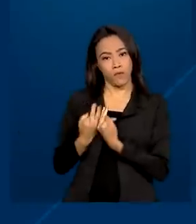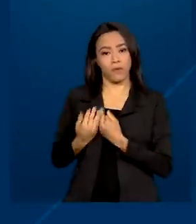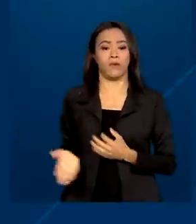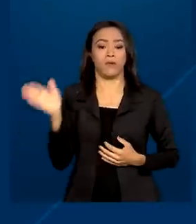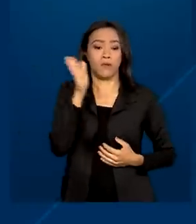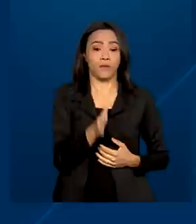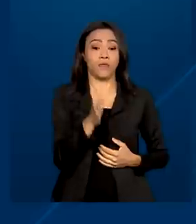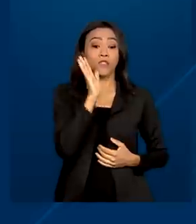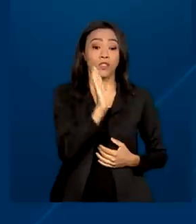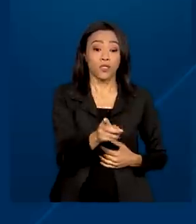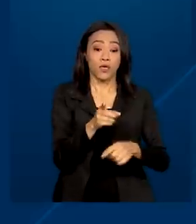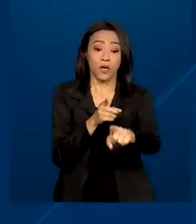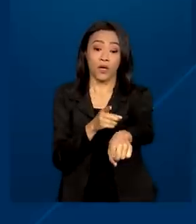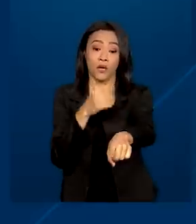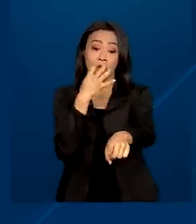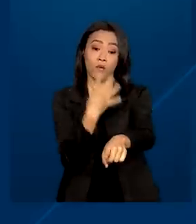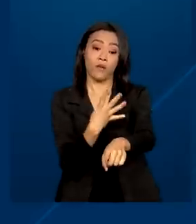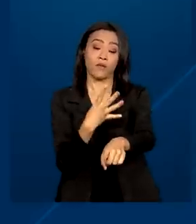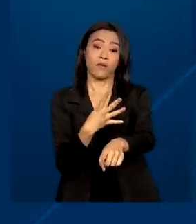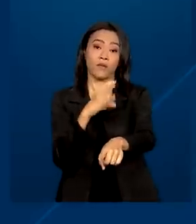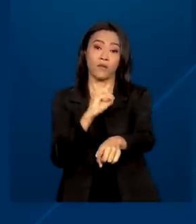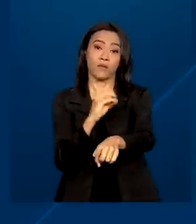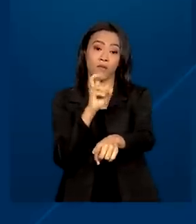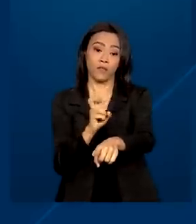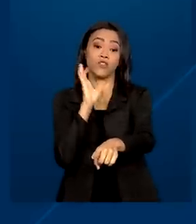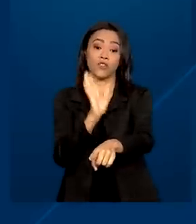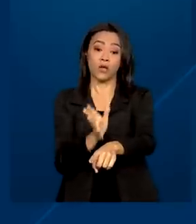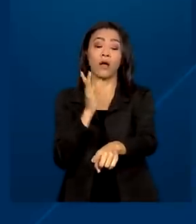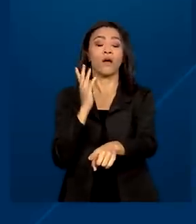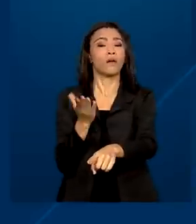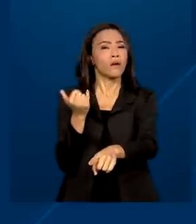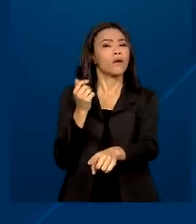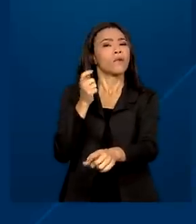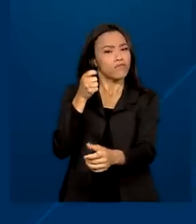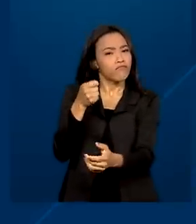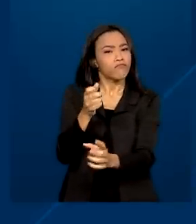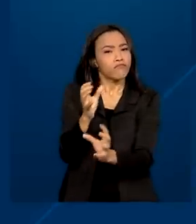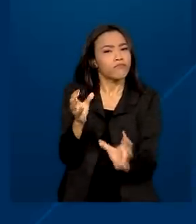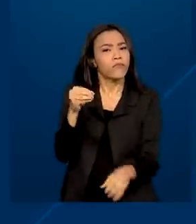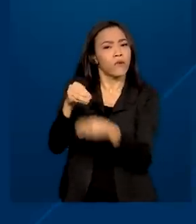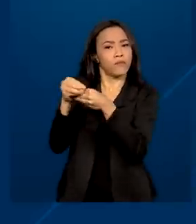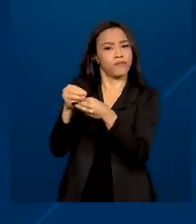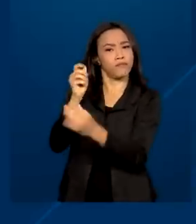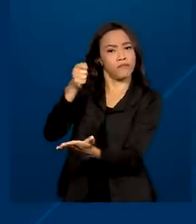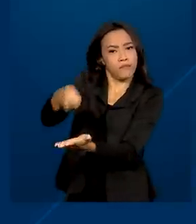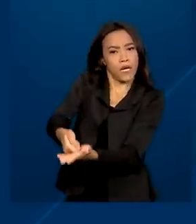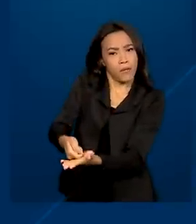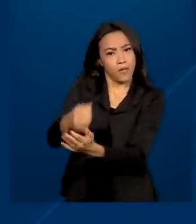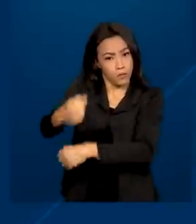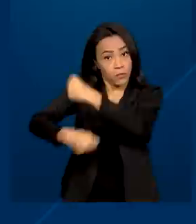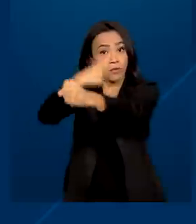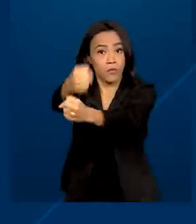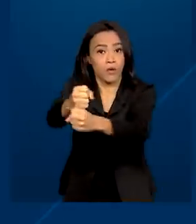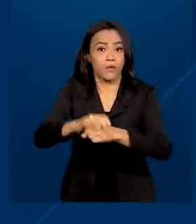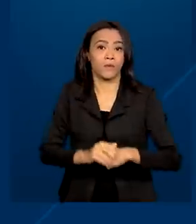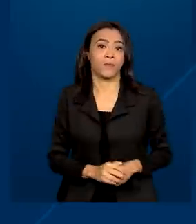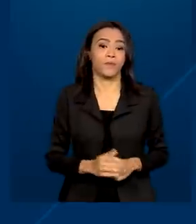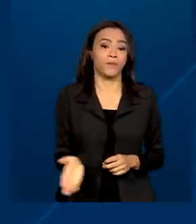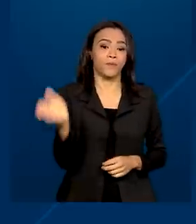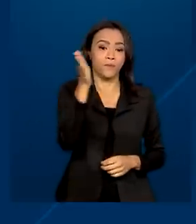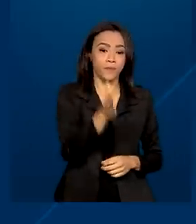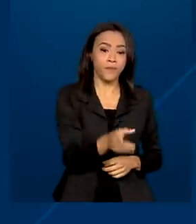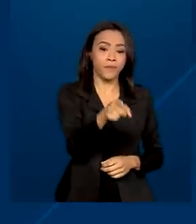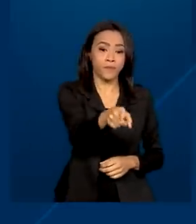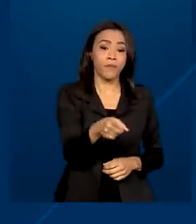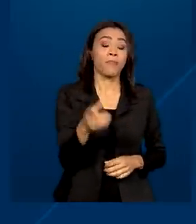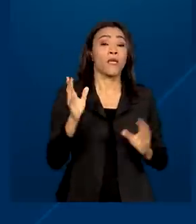ao valor que já estava previsto no orçamento para o pagamento do benefício de R$ 405 no ano que vem. Dessa forma, ficam